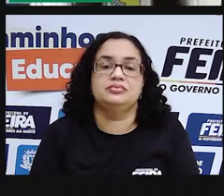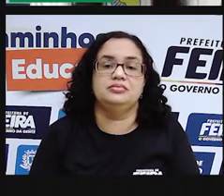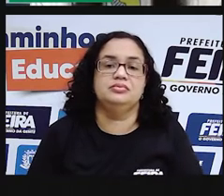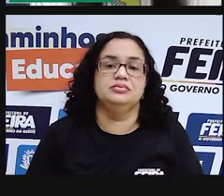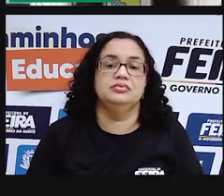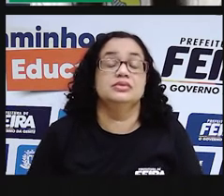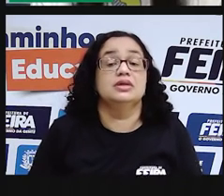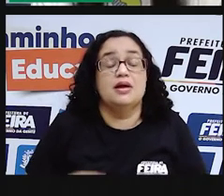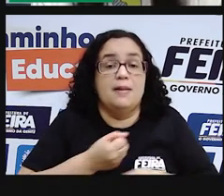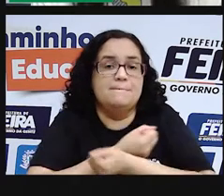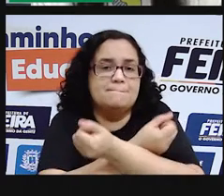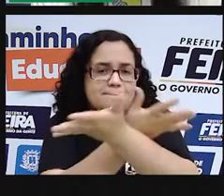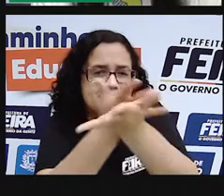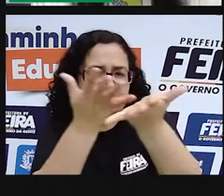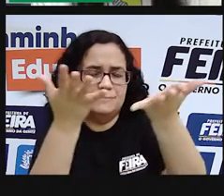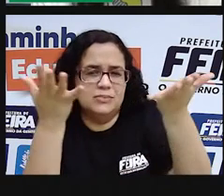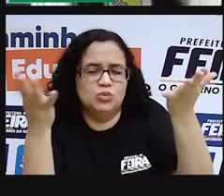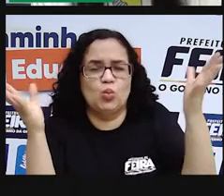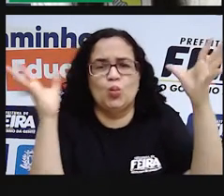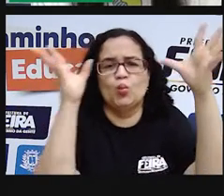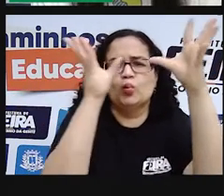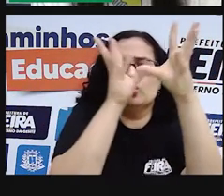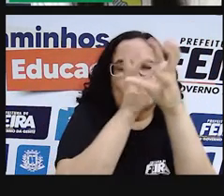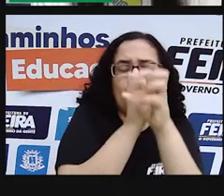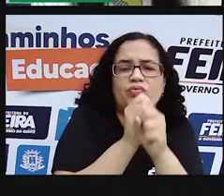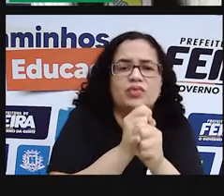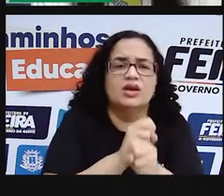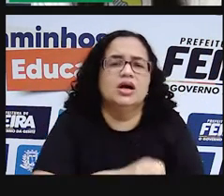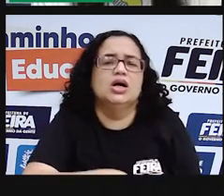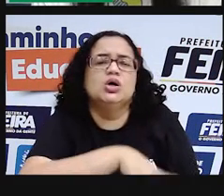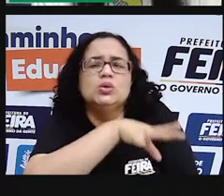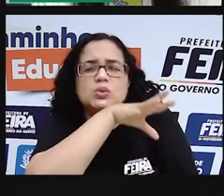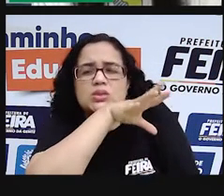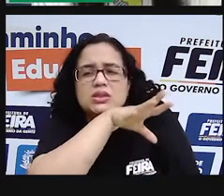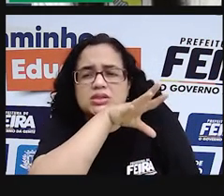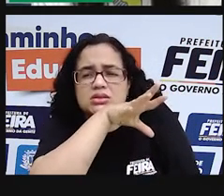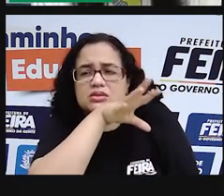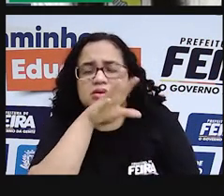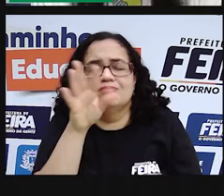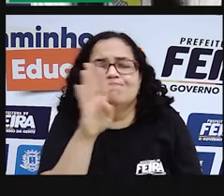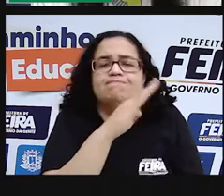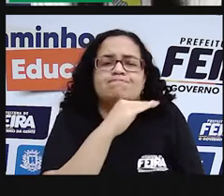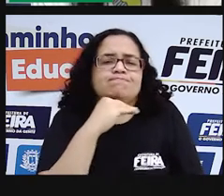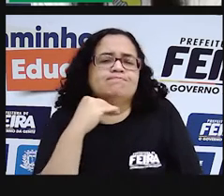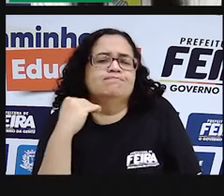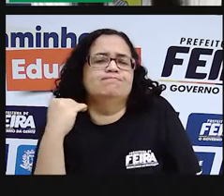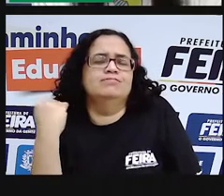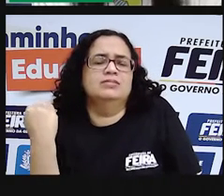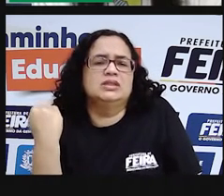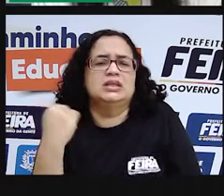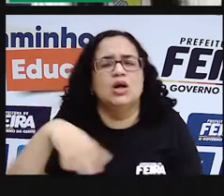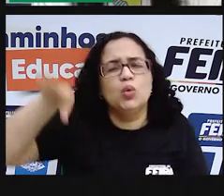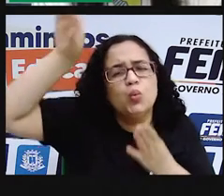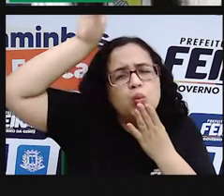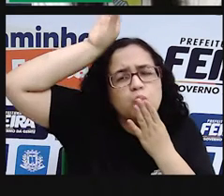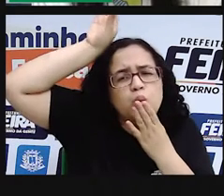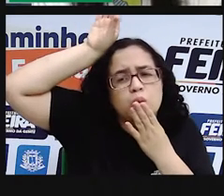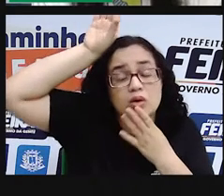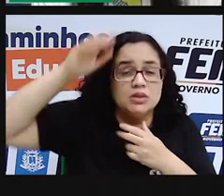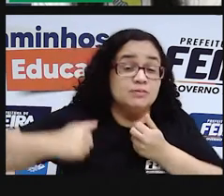A mata murchava. Os animais definhavam até a morte. Índios e índias